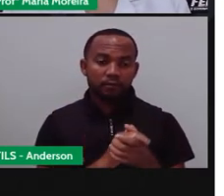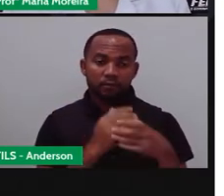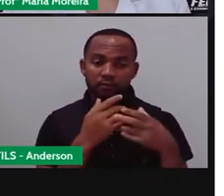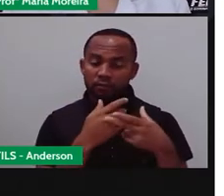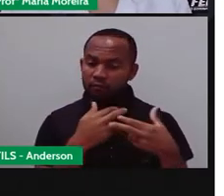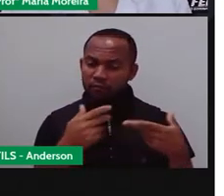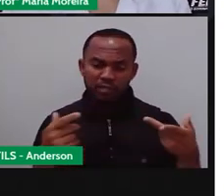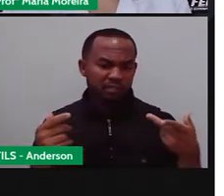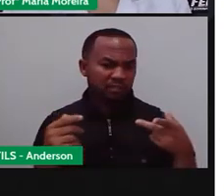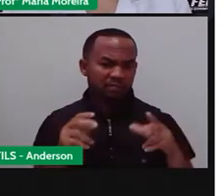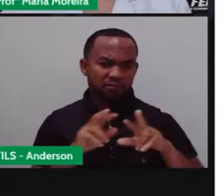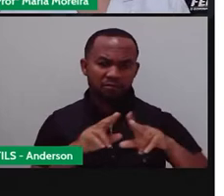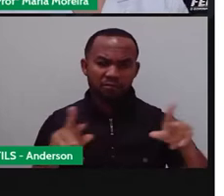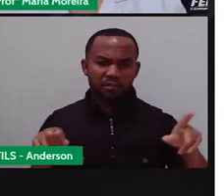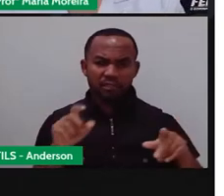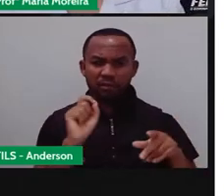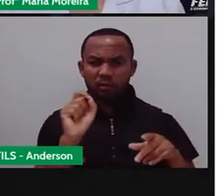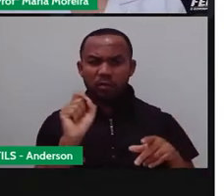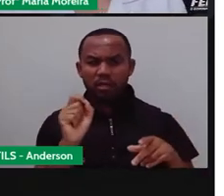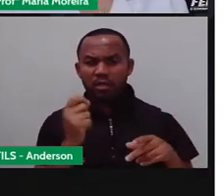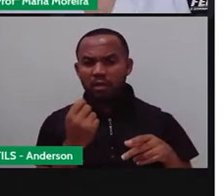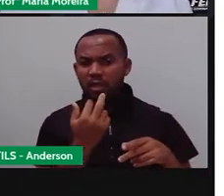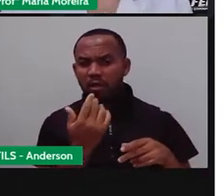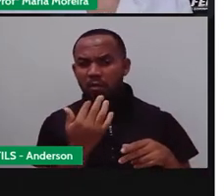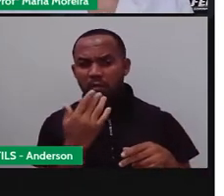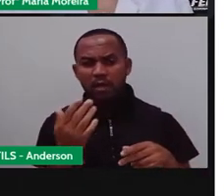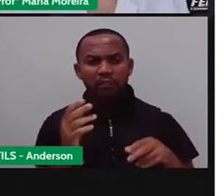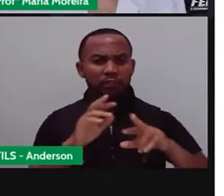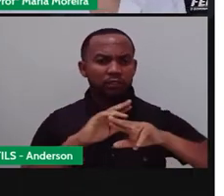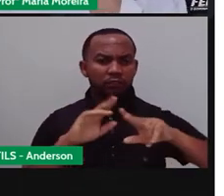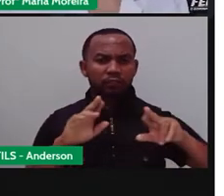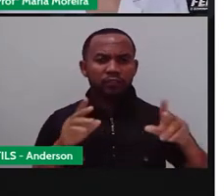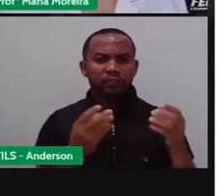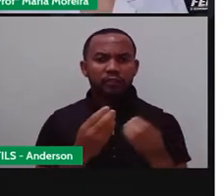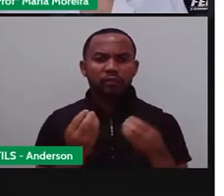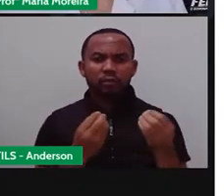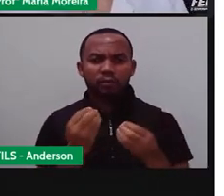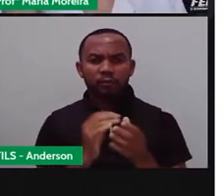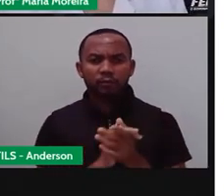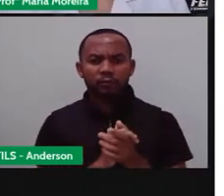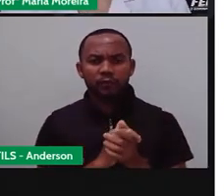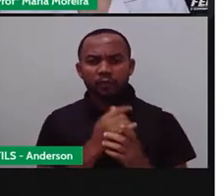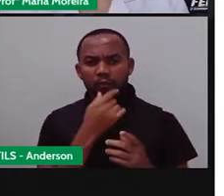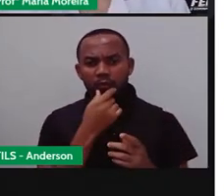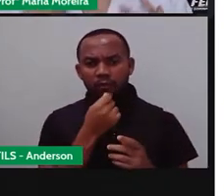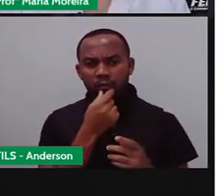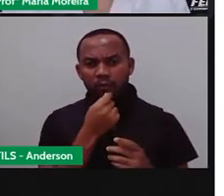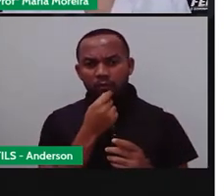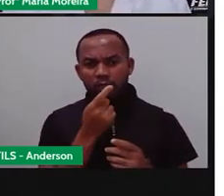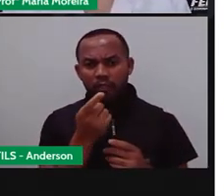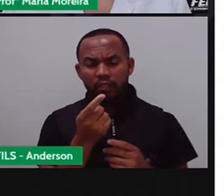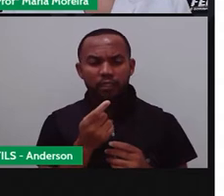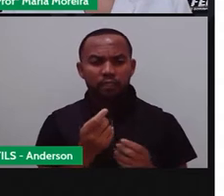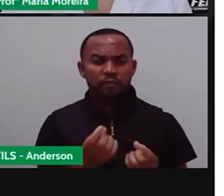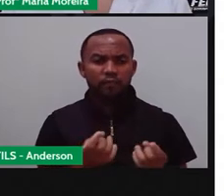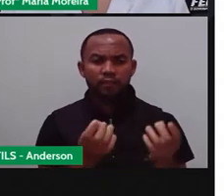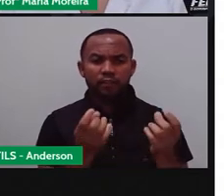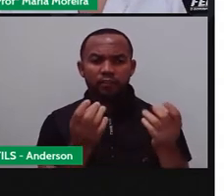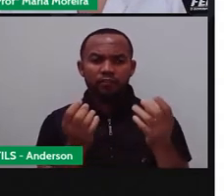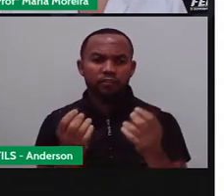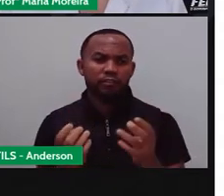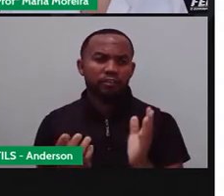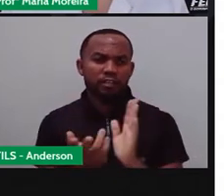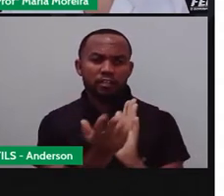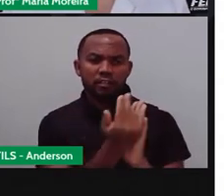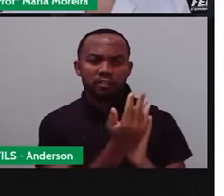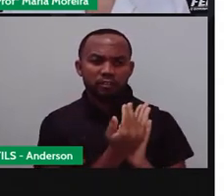se aproximam da linguagem publicitária. Tanto que as peças de Romero Brito, elas são vendidas facilmente. E